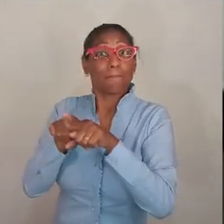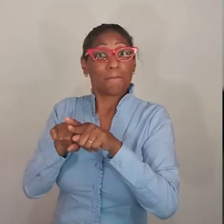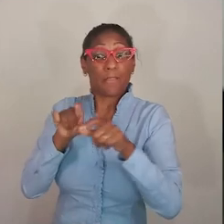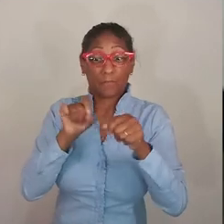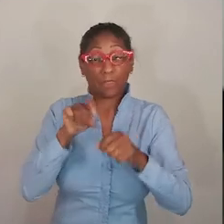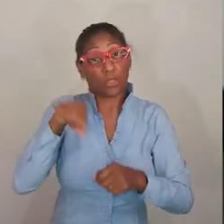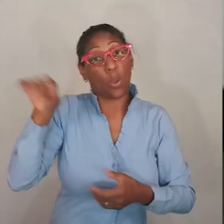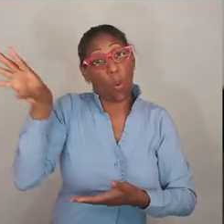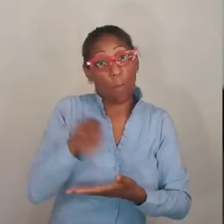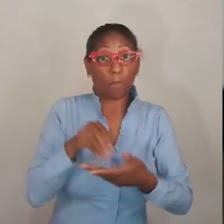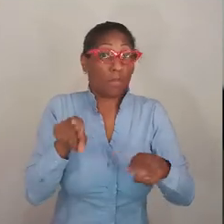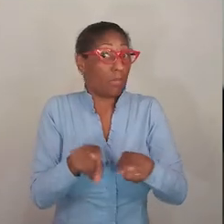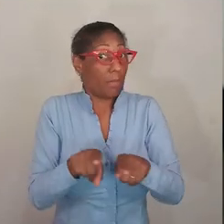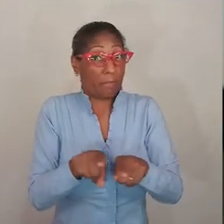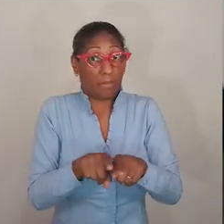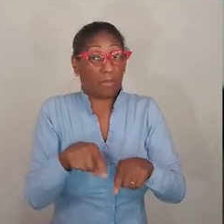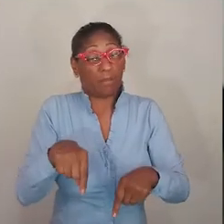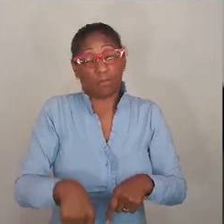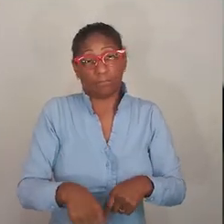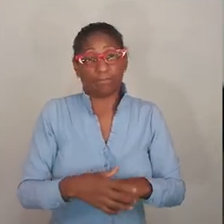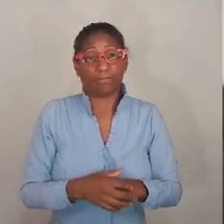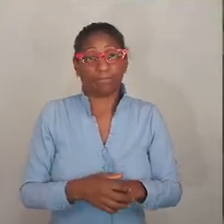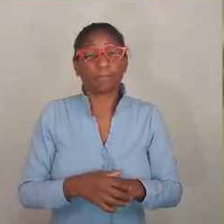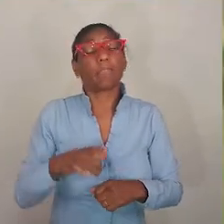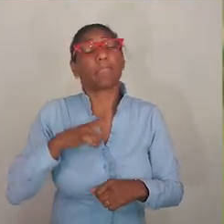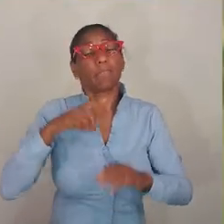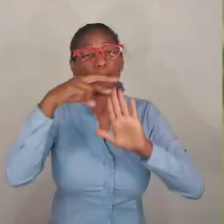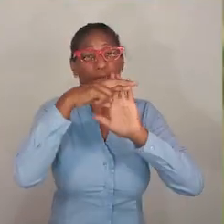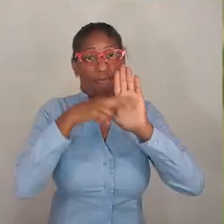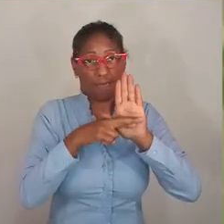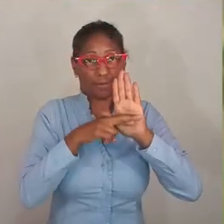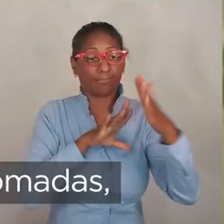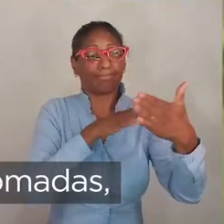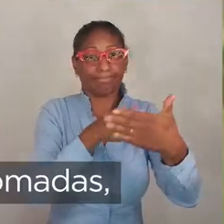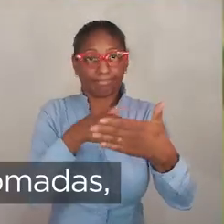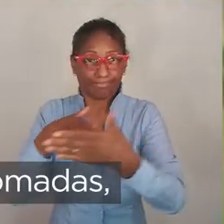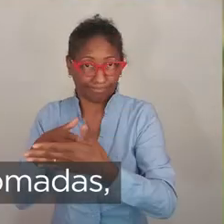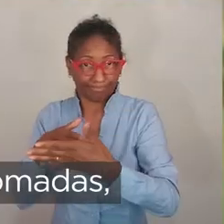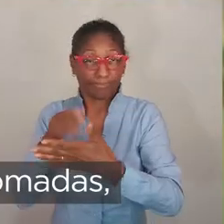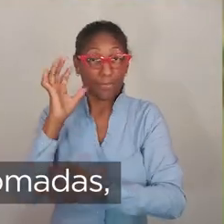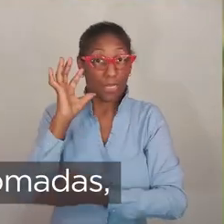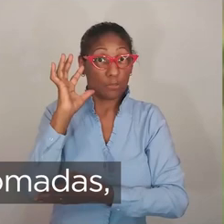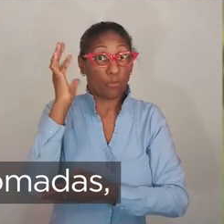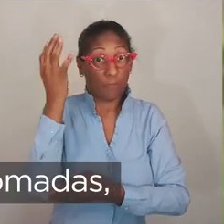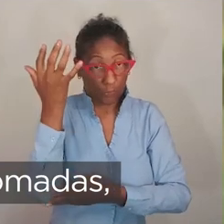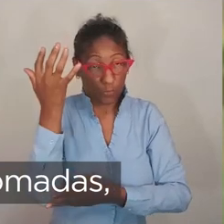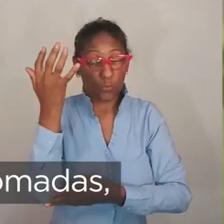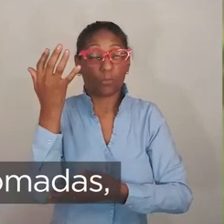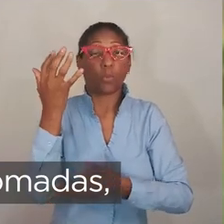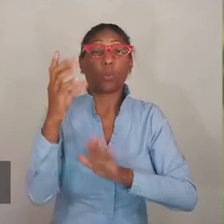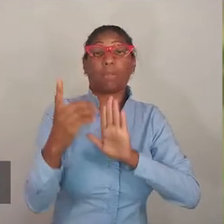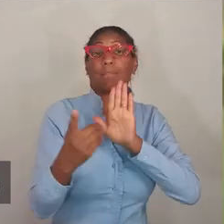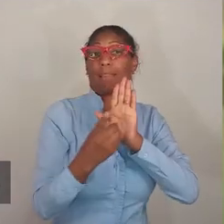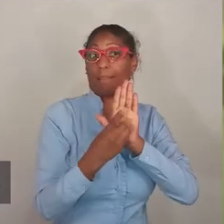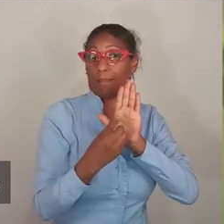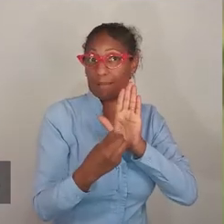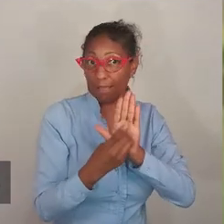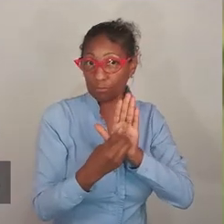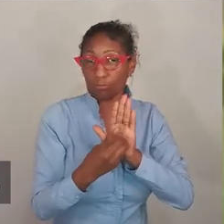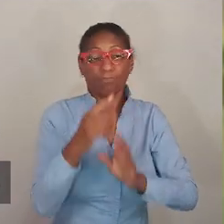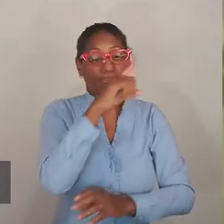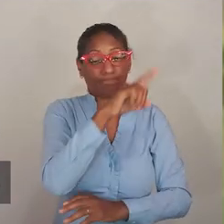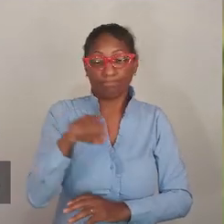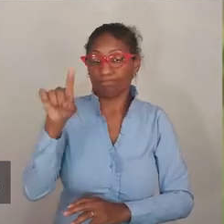também se veem forçados a fazer. E nós temos que fazer aqui também. Entre as medidas mais restritivas que tiveram que ser tomadas, está o